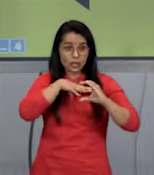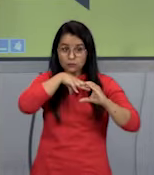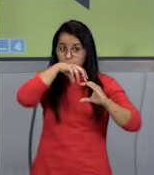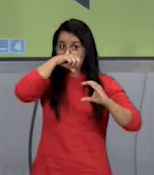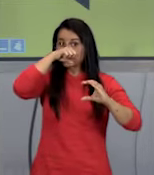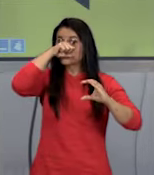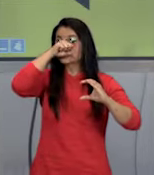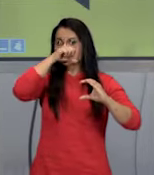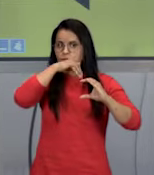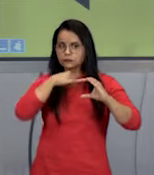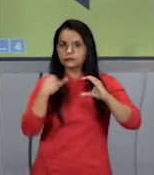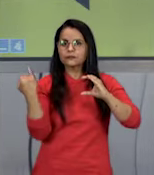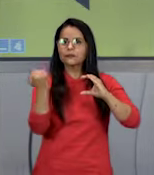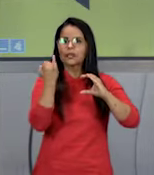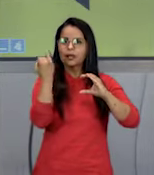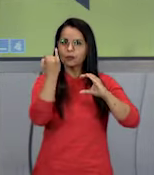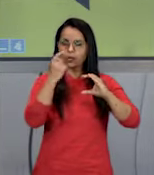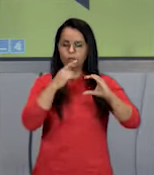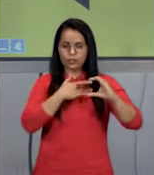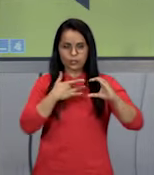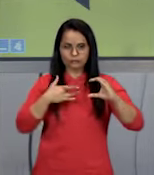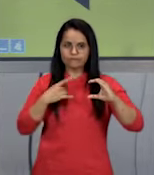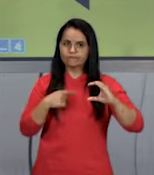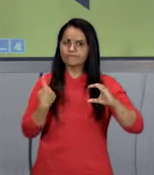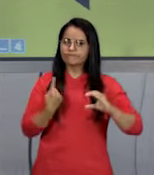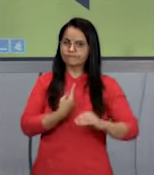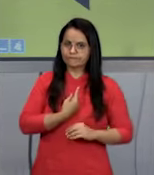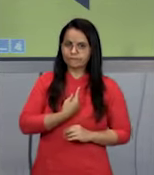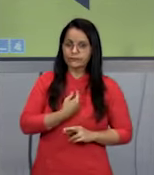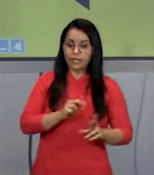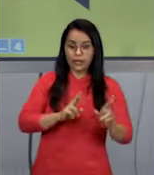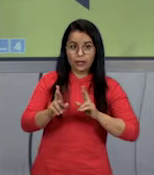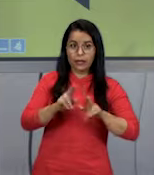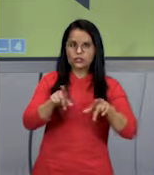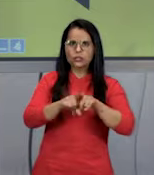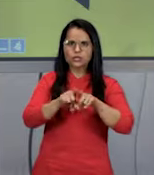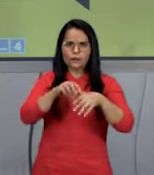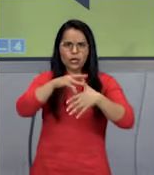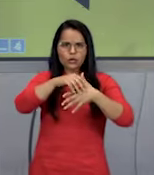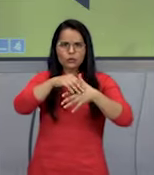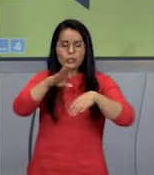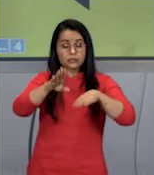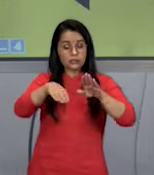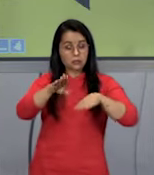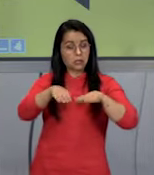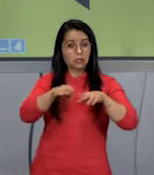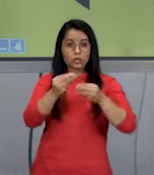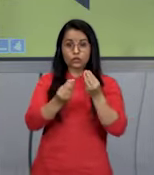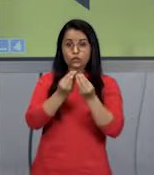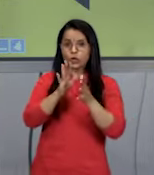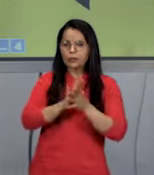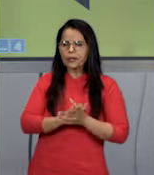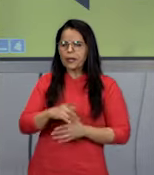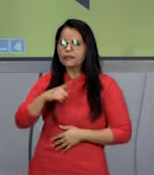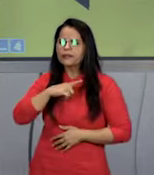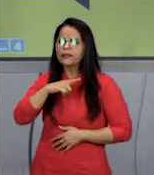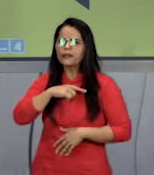nossa saúde. Inclusive, ele se relaciona até com doenças cardiovasculares. Algumas doenças,